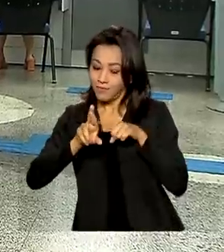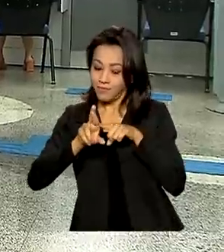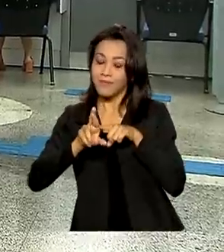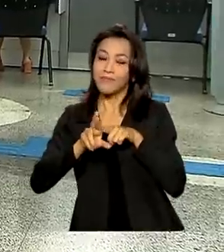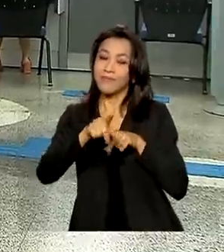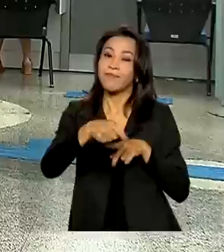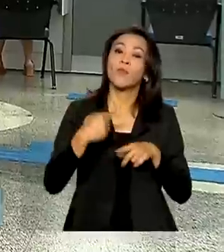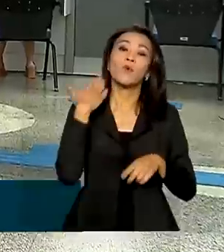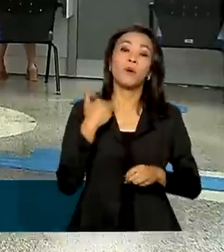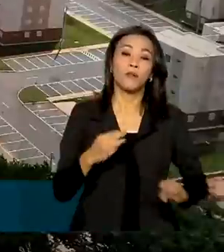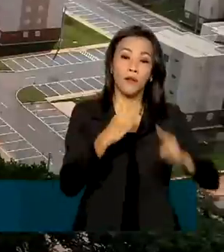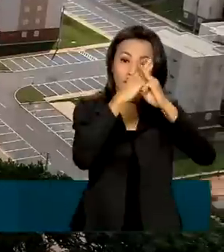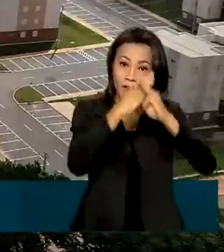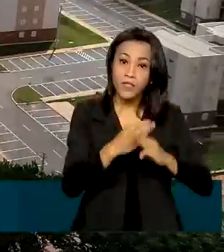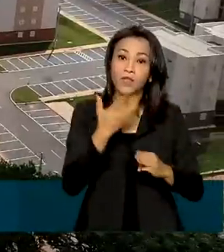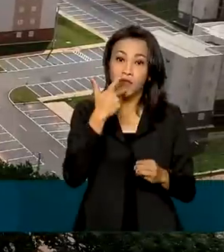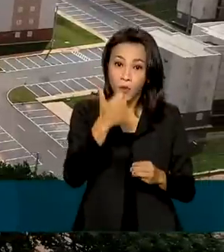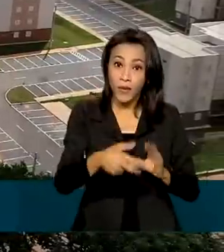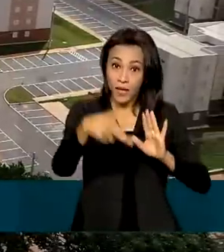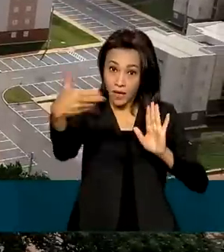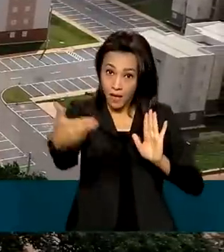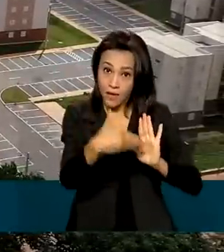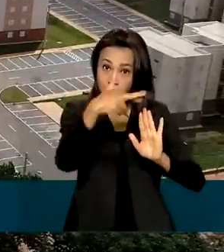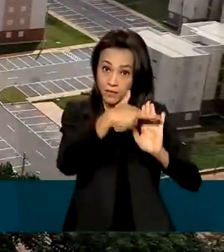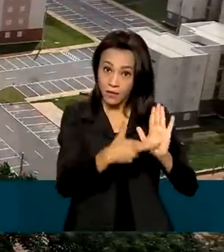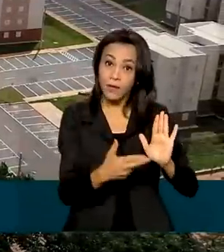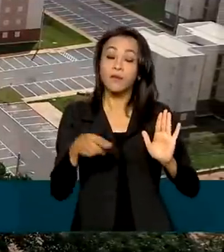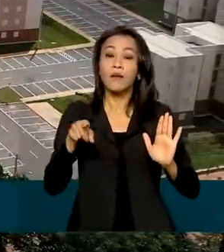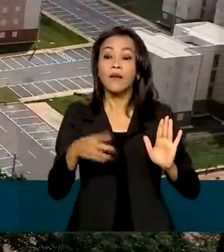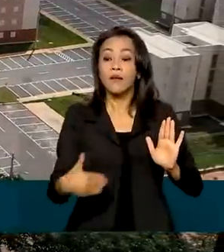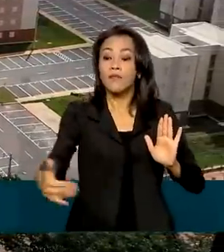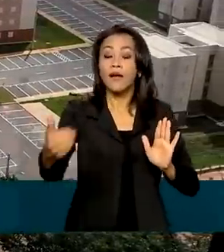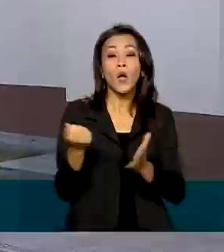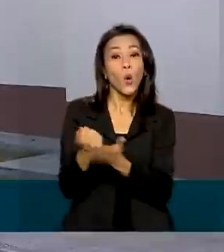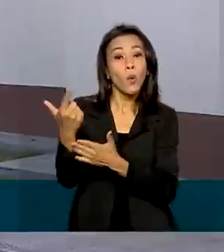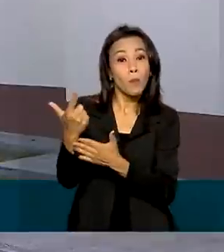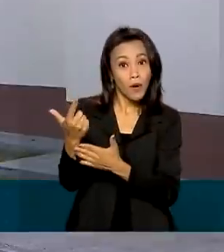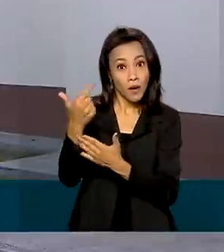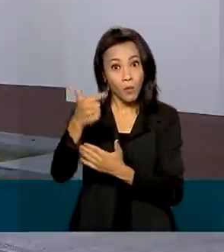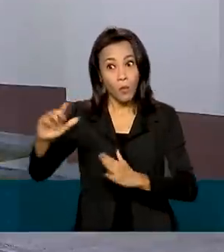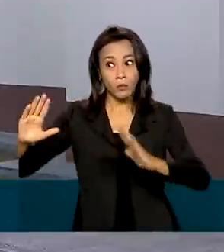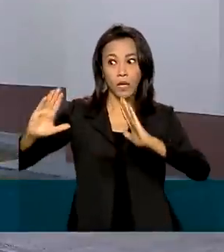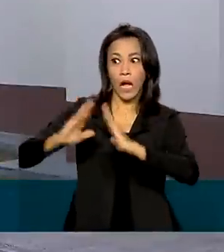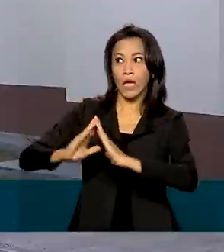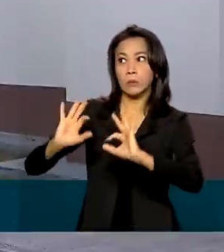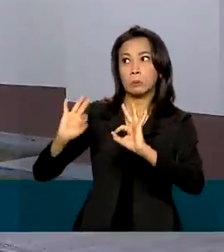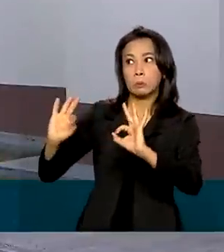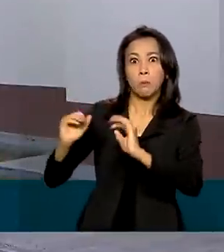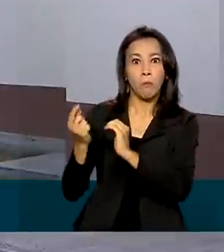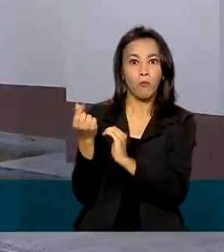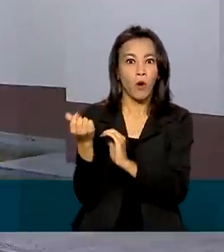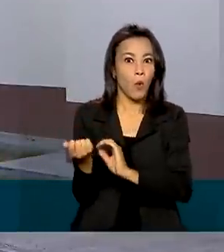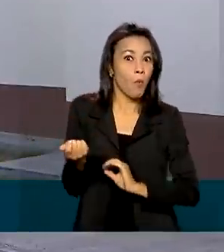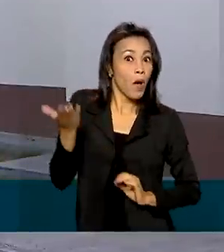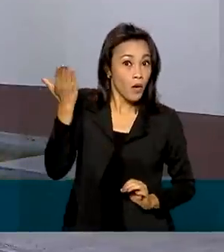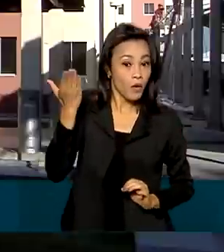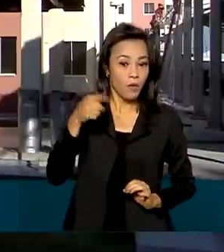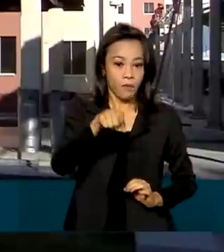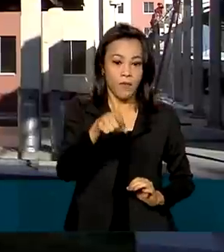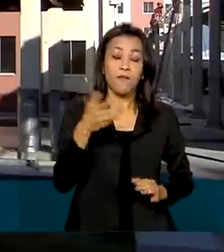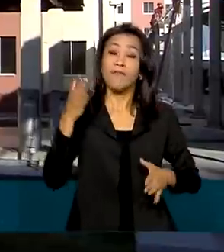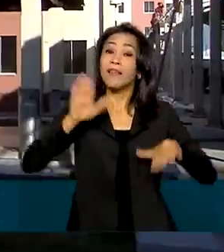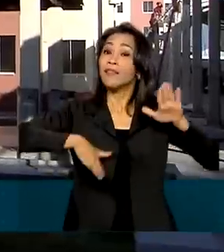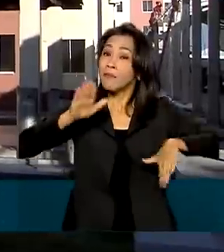a Caixa, a medida vale também para quem quiser comprar um imóvel de valor maior. Vai depender de cada categoria.